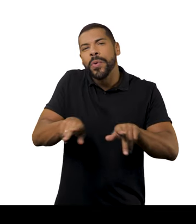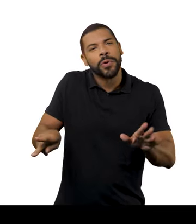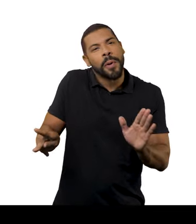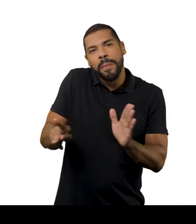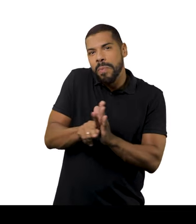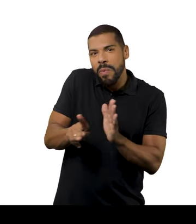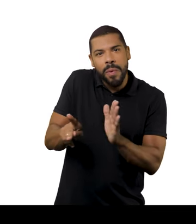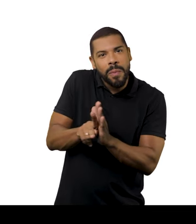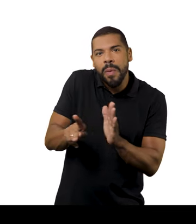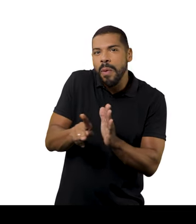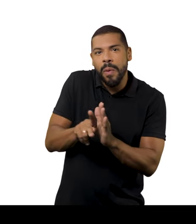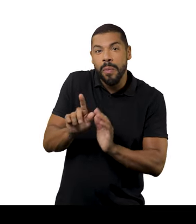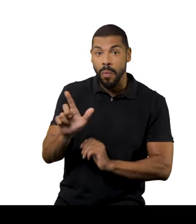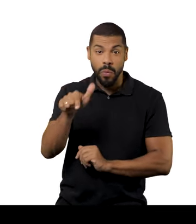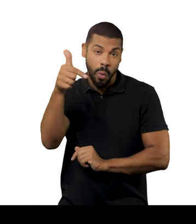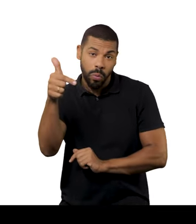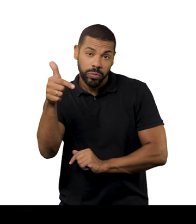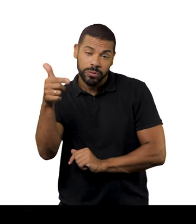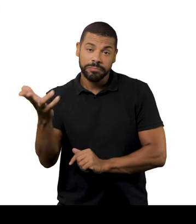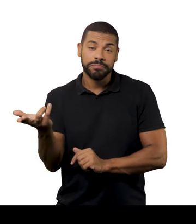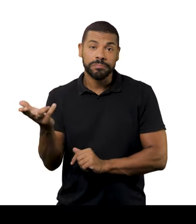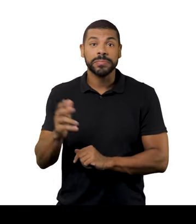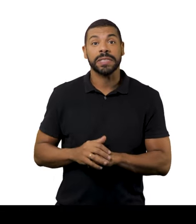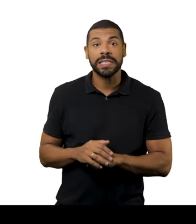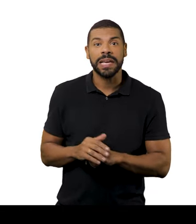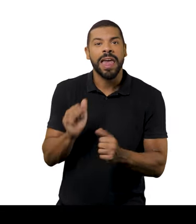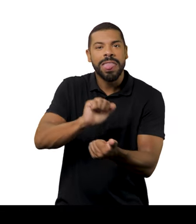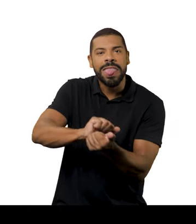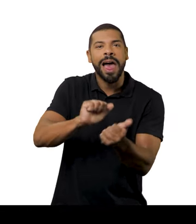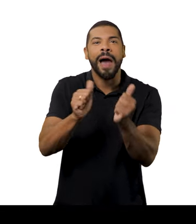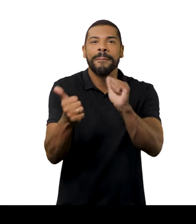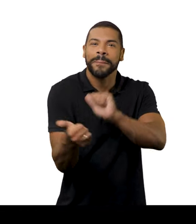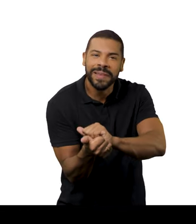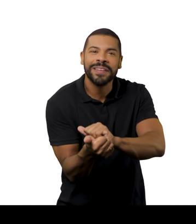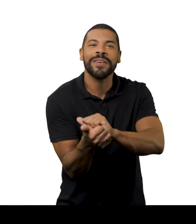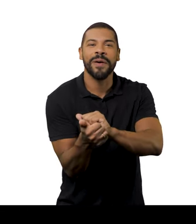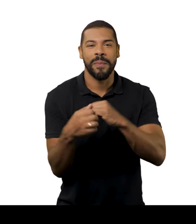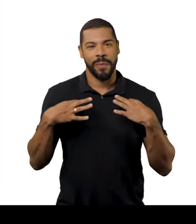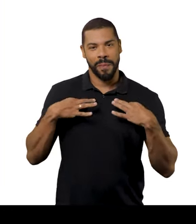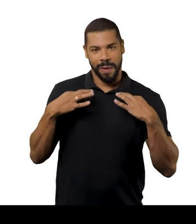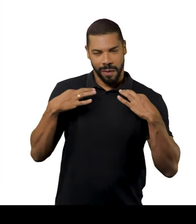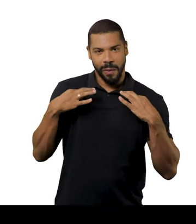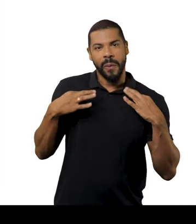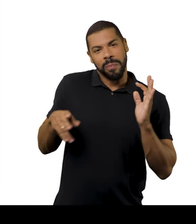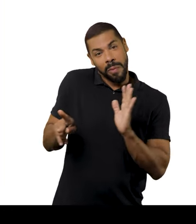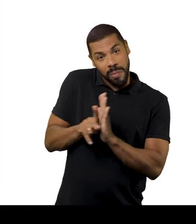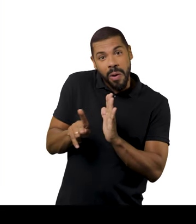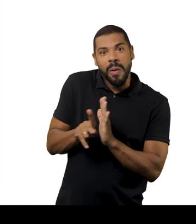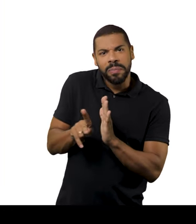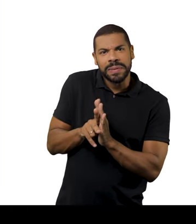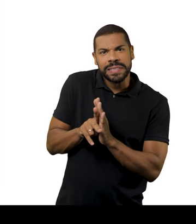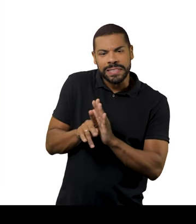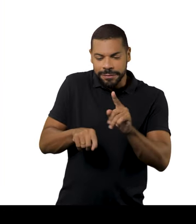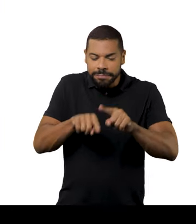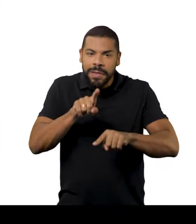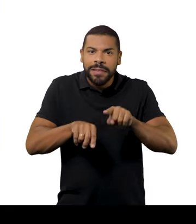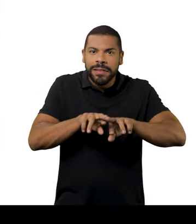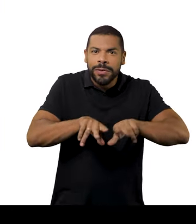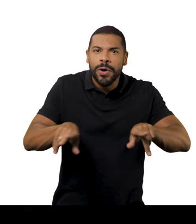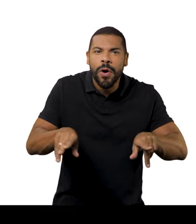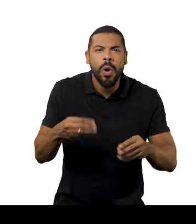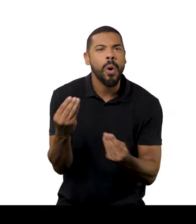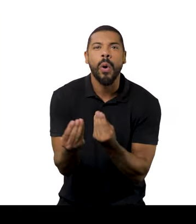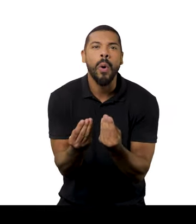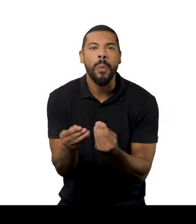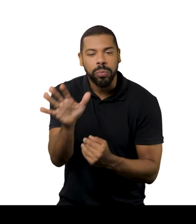que é usado tipicamente para uma outra função e transformou isso numa roupa. Você não só traz essa transformação do material,